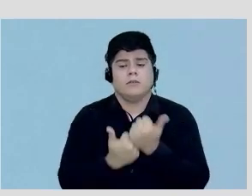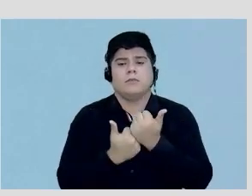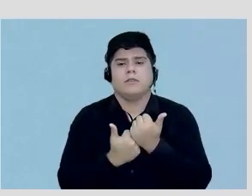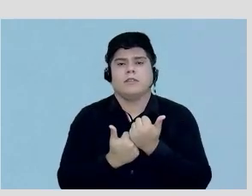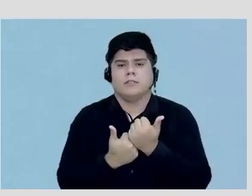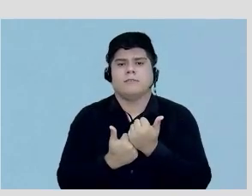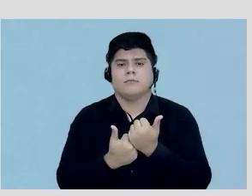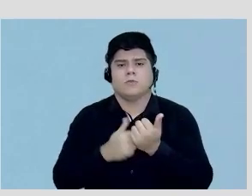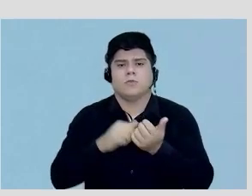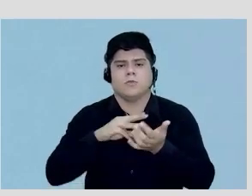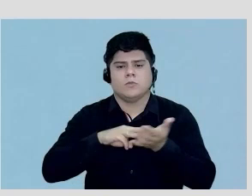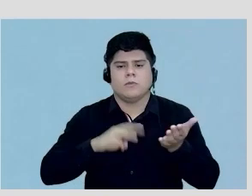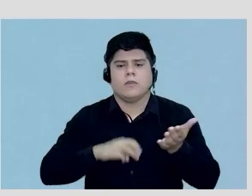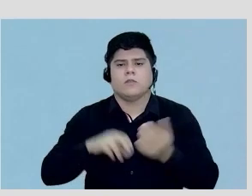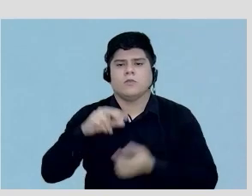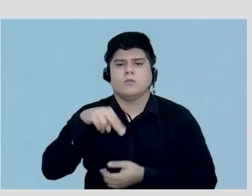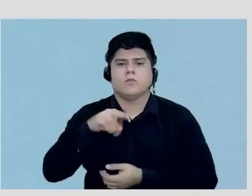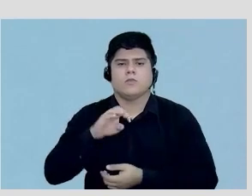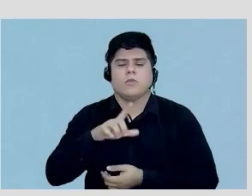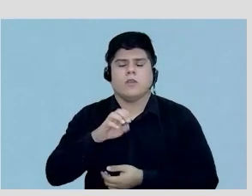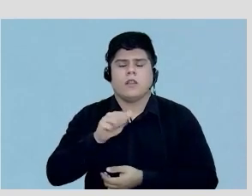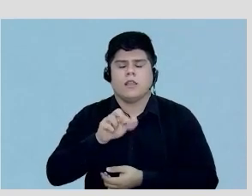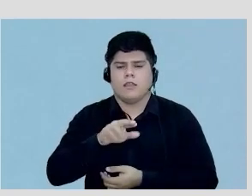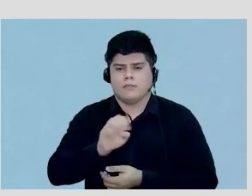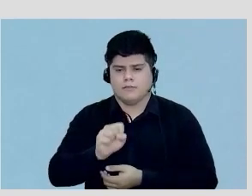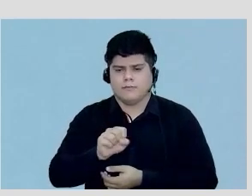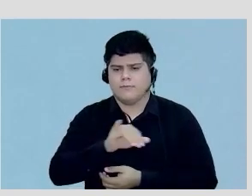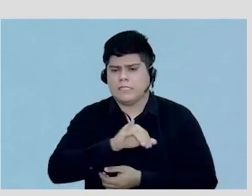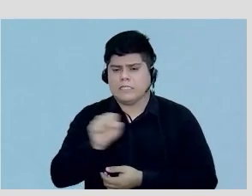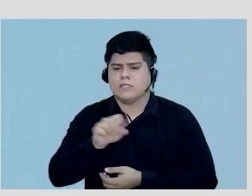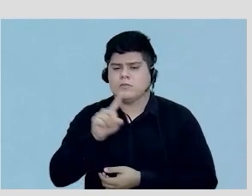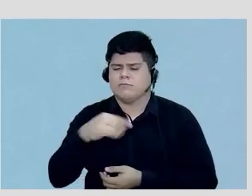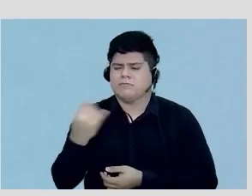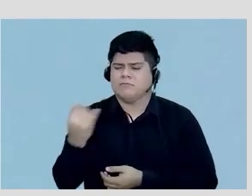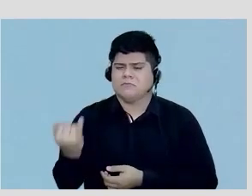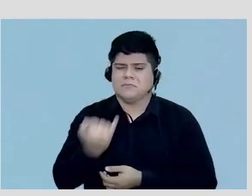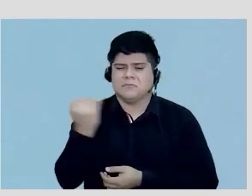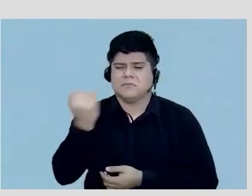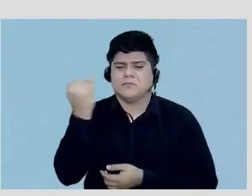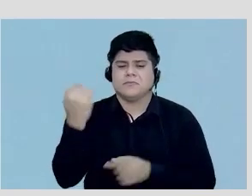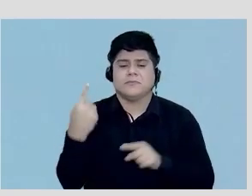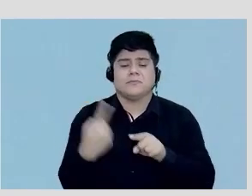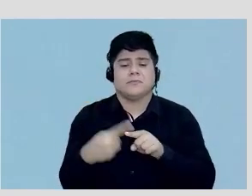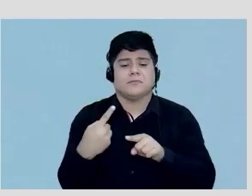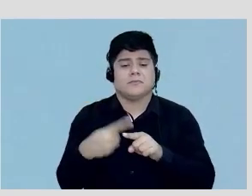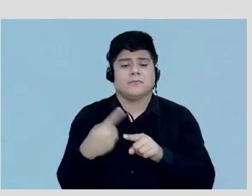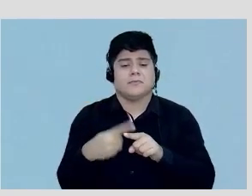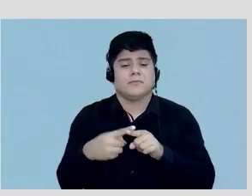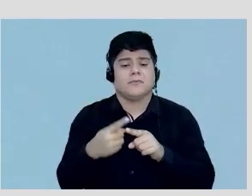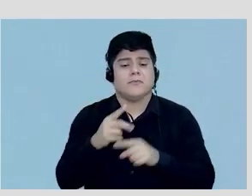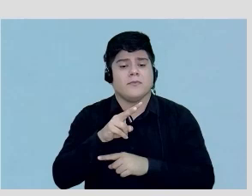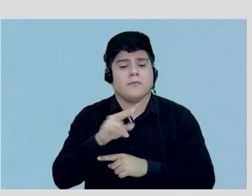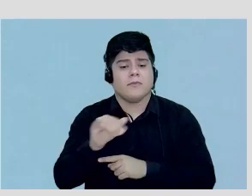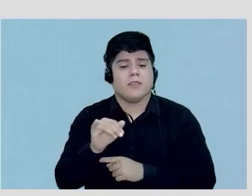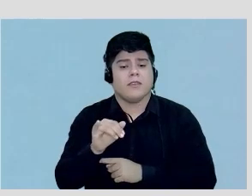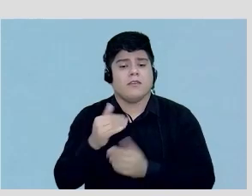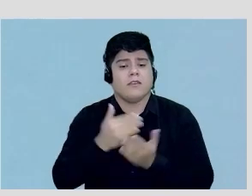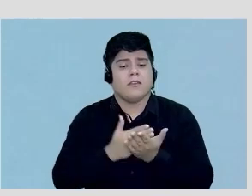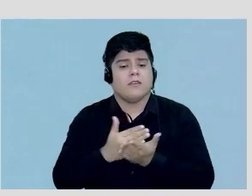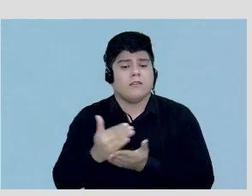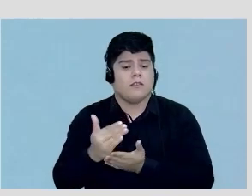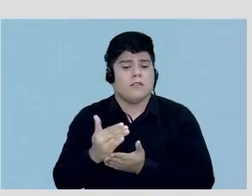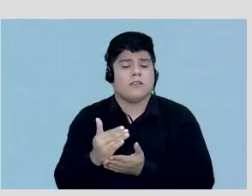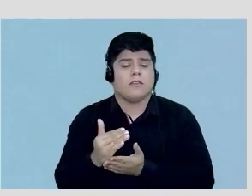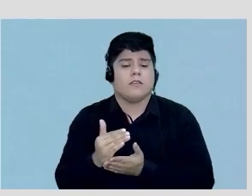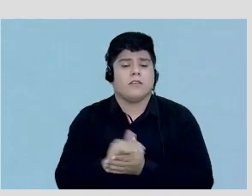nos métodos nucleares isso é fundamental porque a gente vai começando